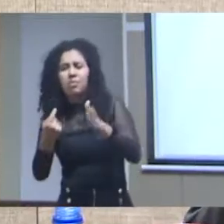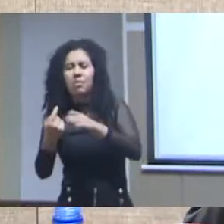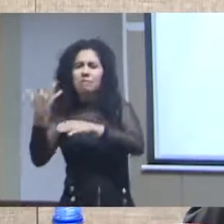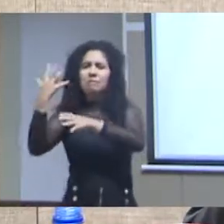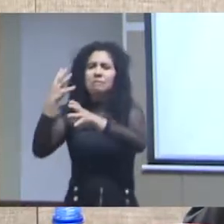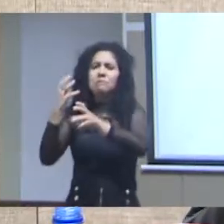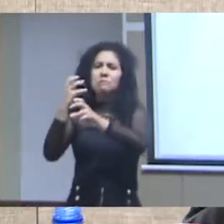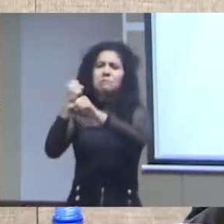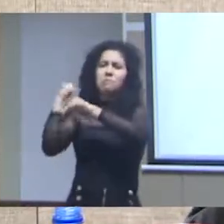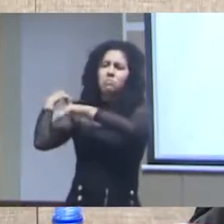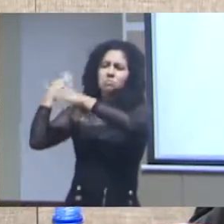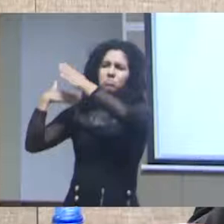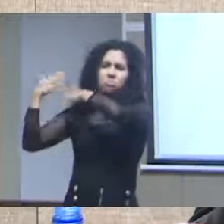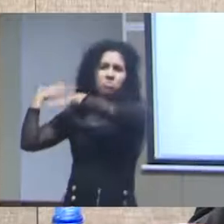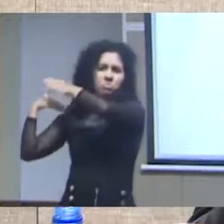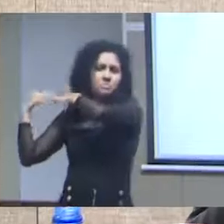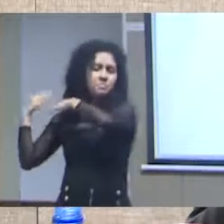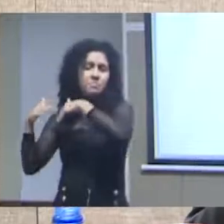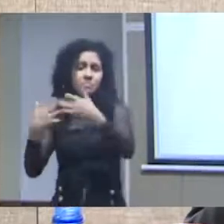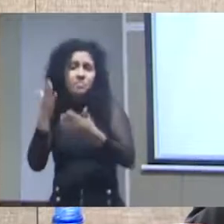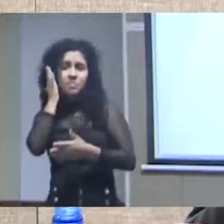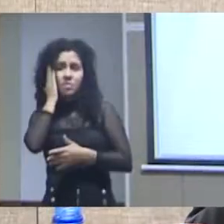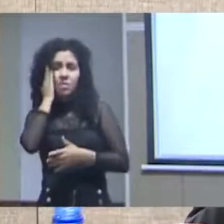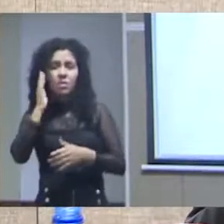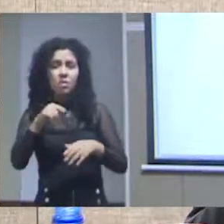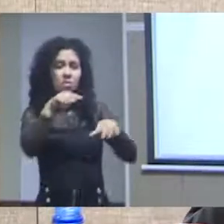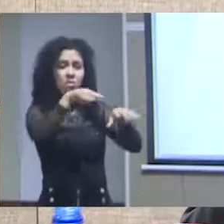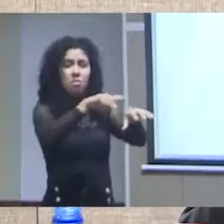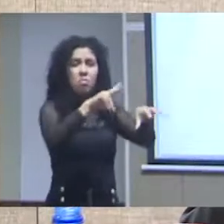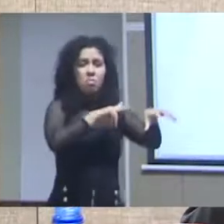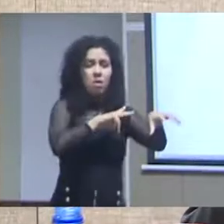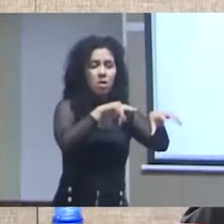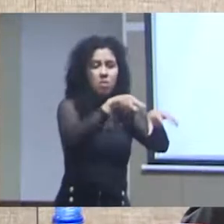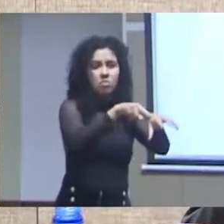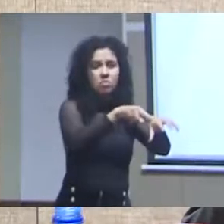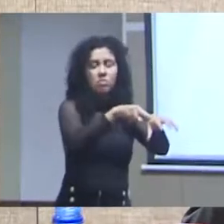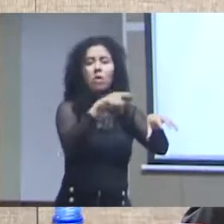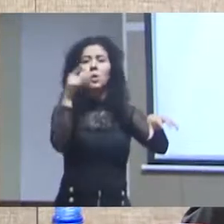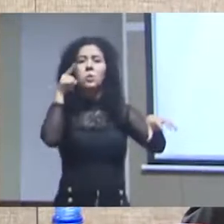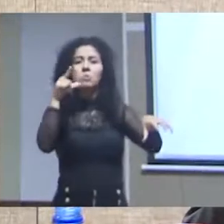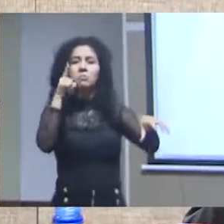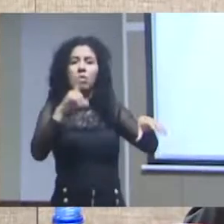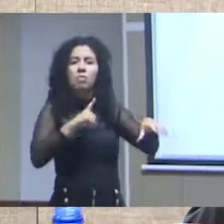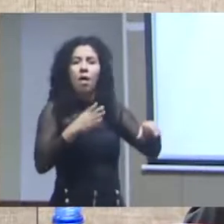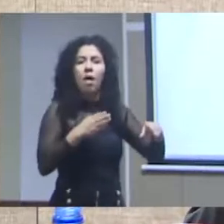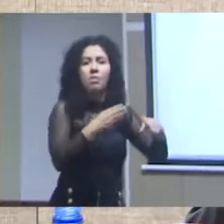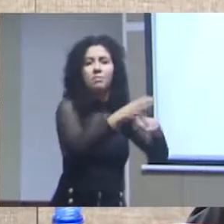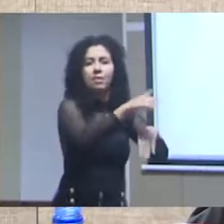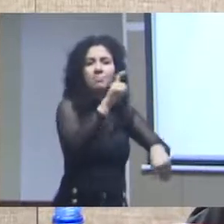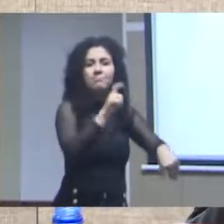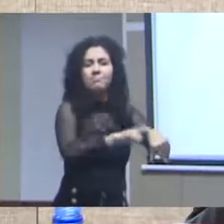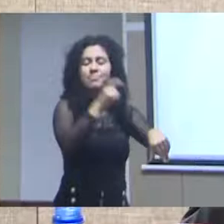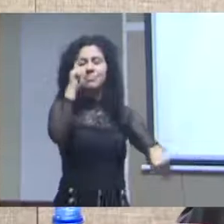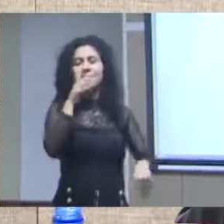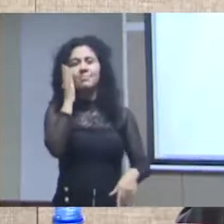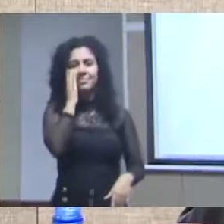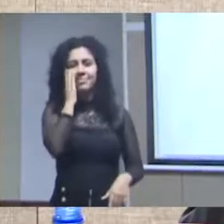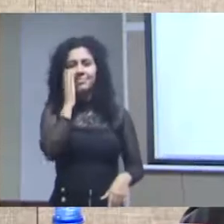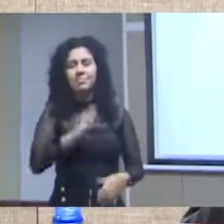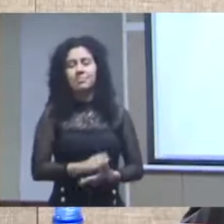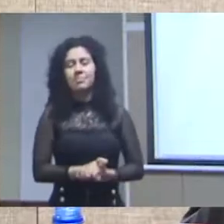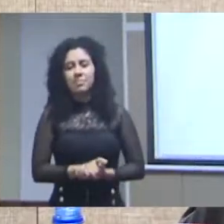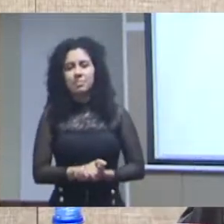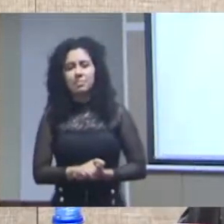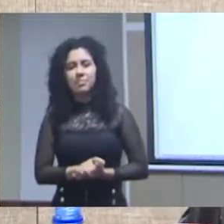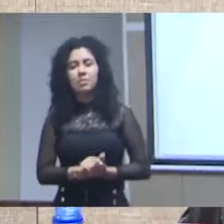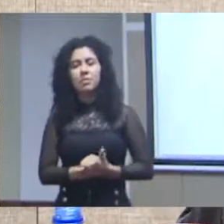e a digitalização ou seja a possibilidade de ter a informação sobre onde cada pessoa está em cada